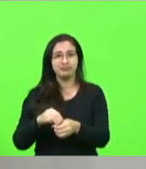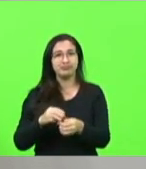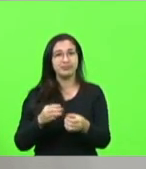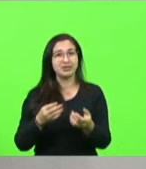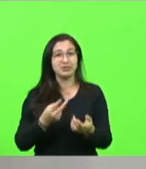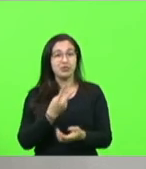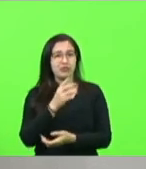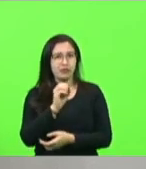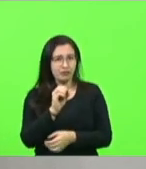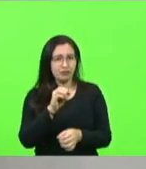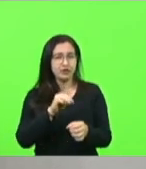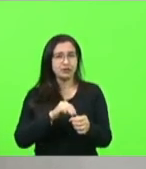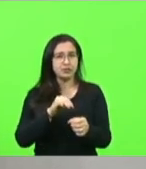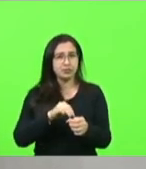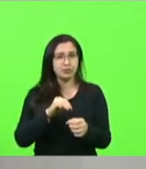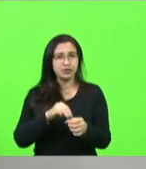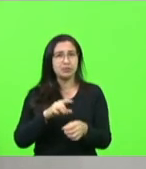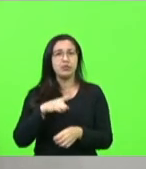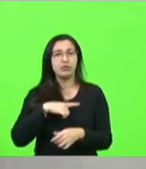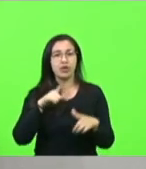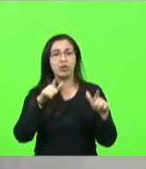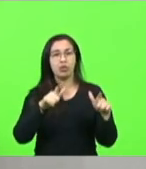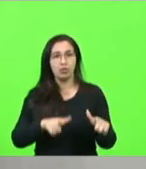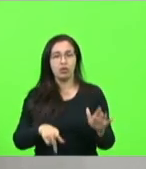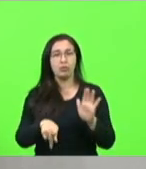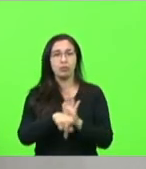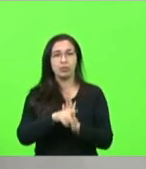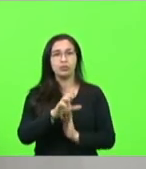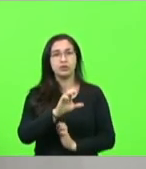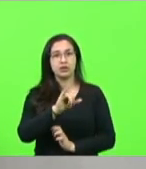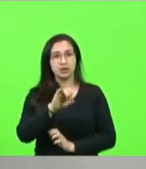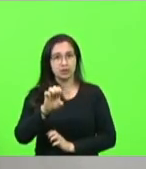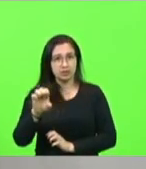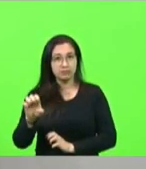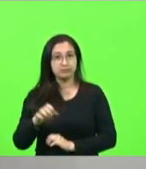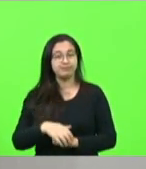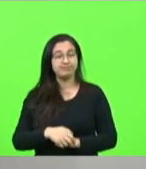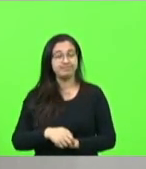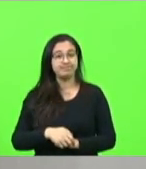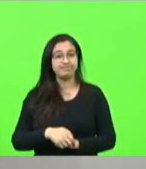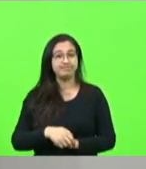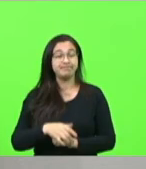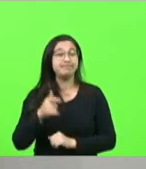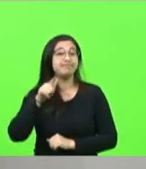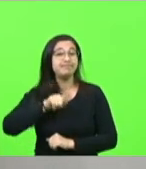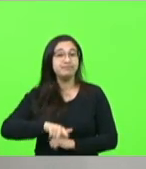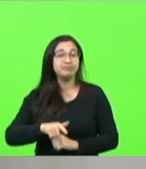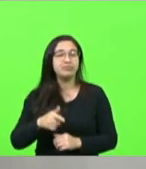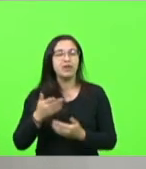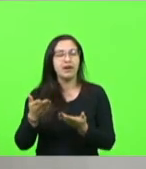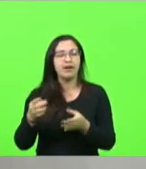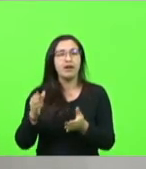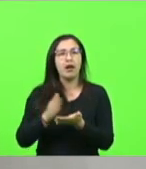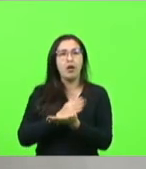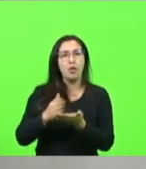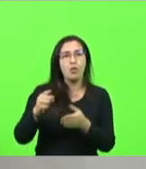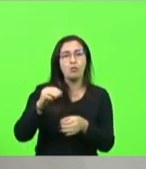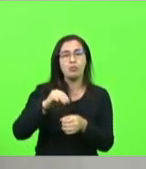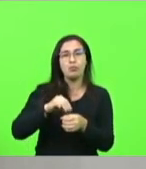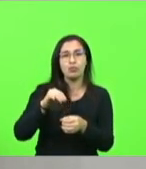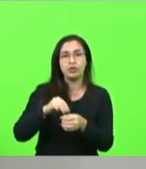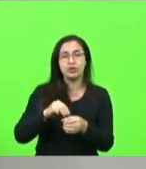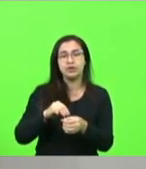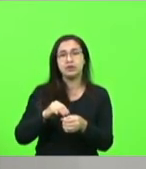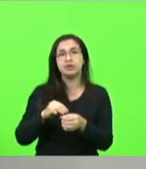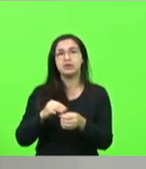cidades através de unidades instaladas nessas 20 cidades e de forma indireta através dessas cidades em todas as outras que